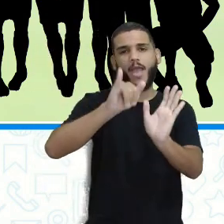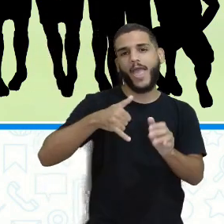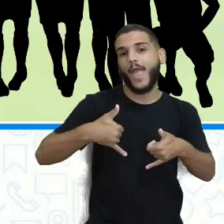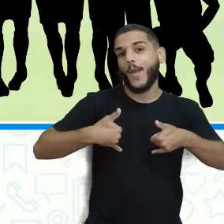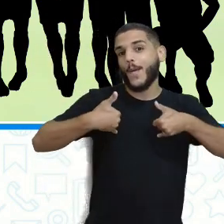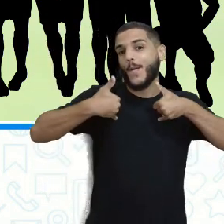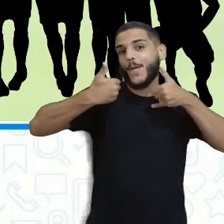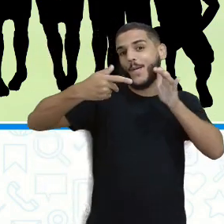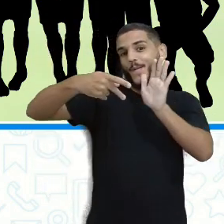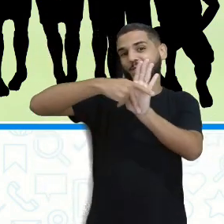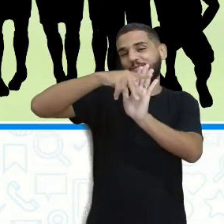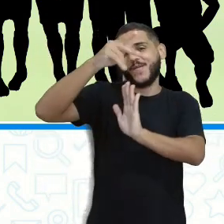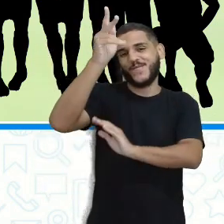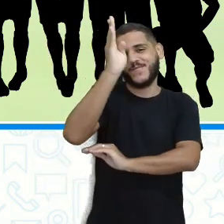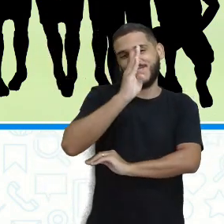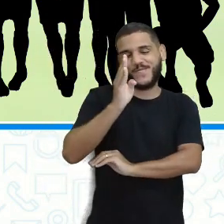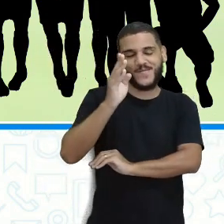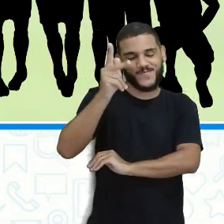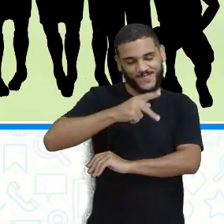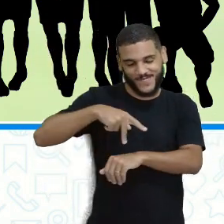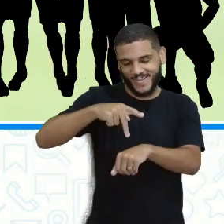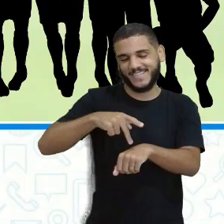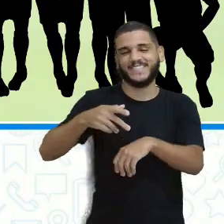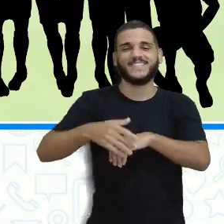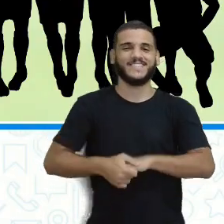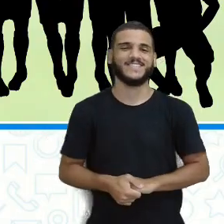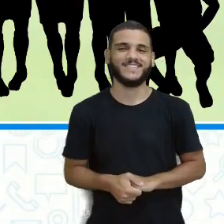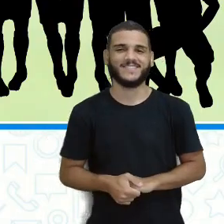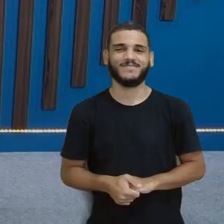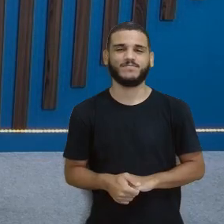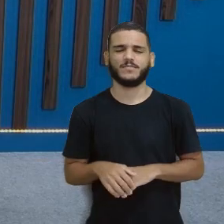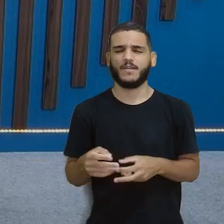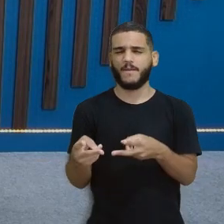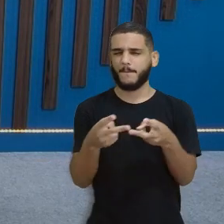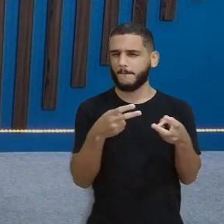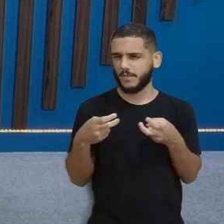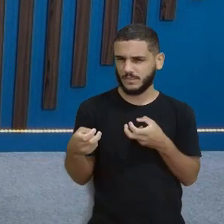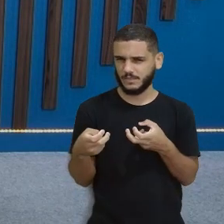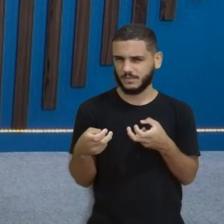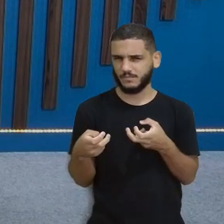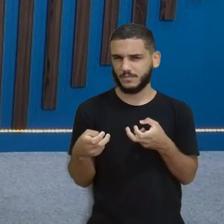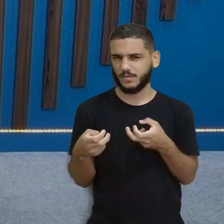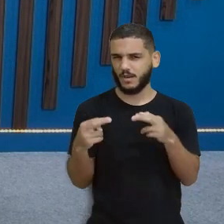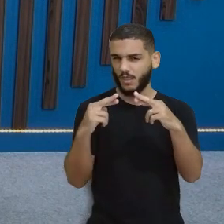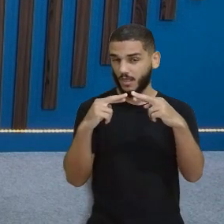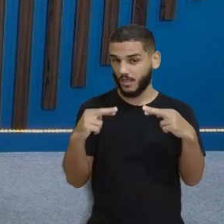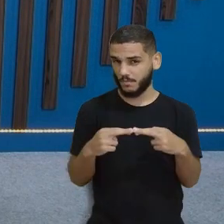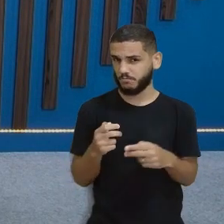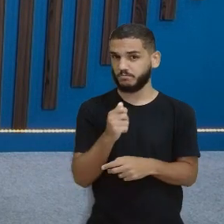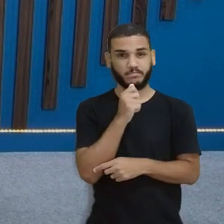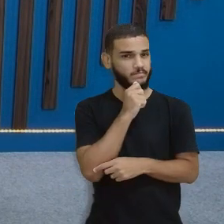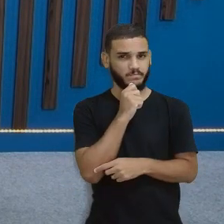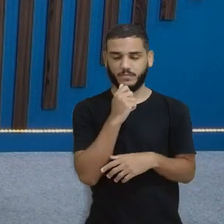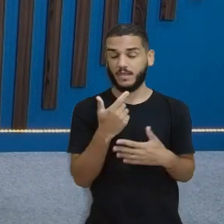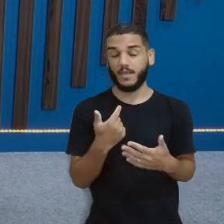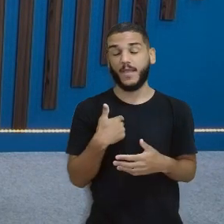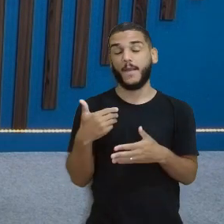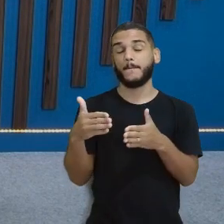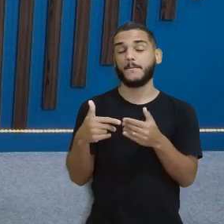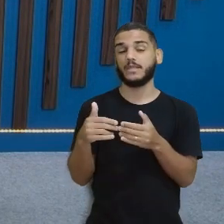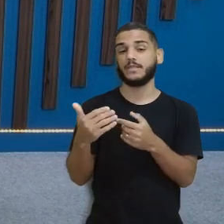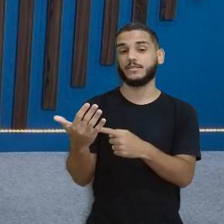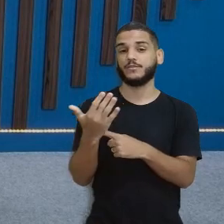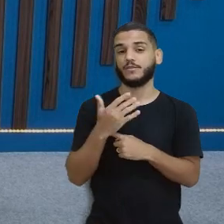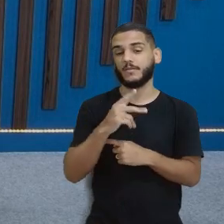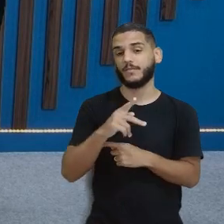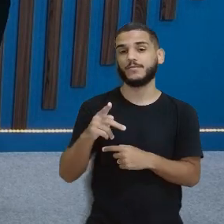nacional! Olha aí, tudo que a gente quer, né? E aí, já perceberam a rima? Ainda não? Eu vou pedir ajuda